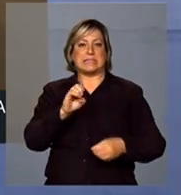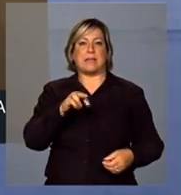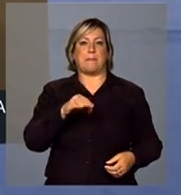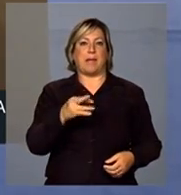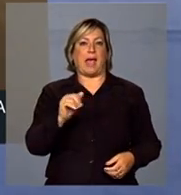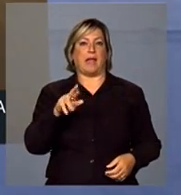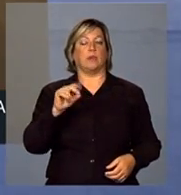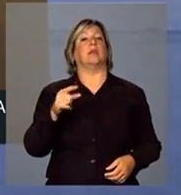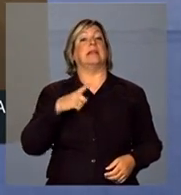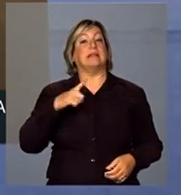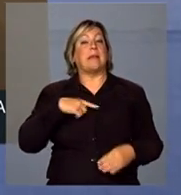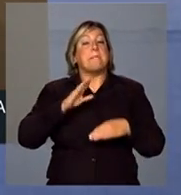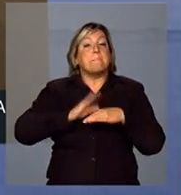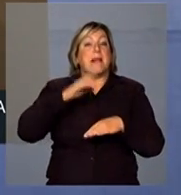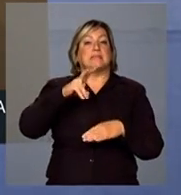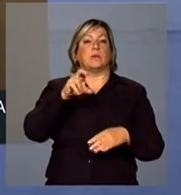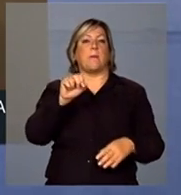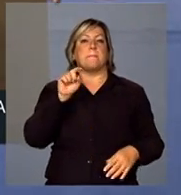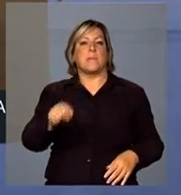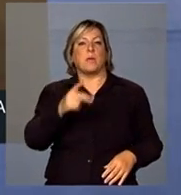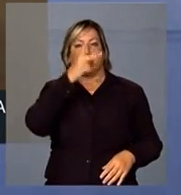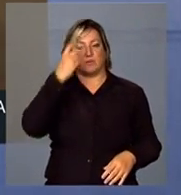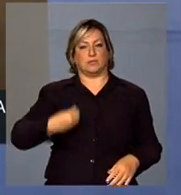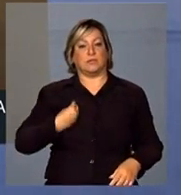tenham mais de 50 mil e estejam no semiárido.